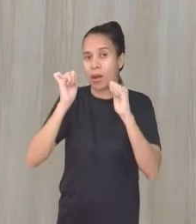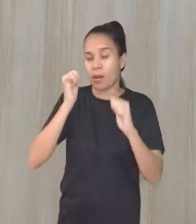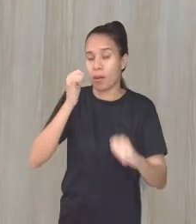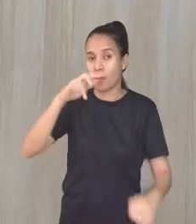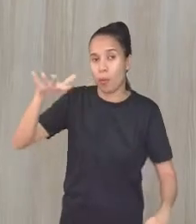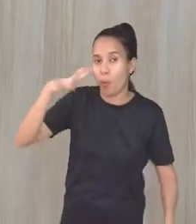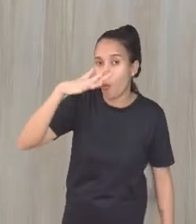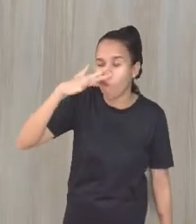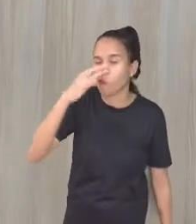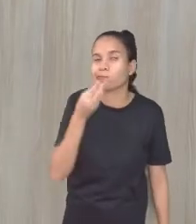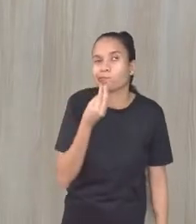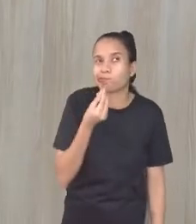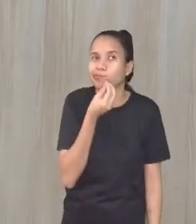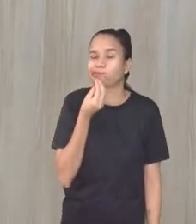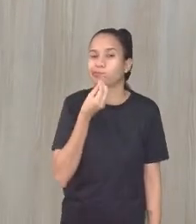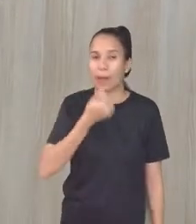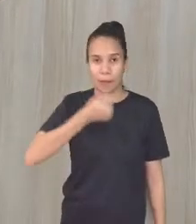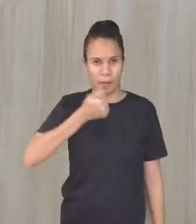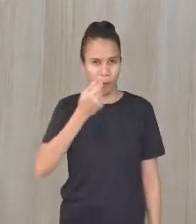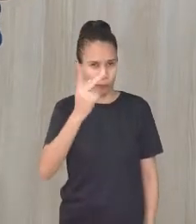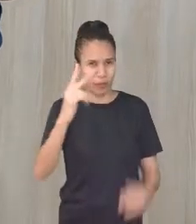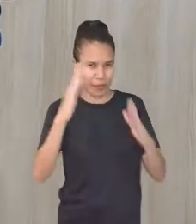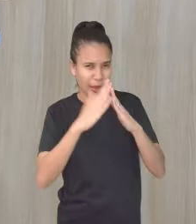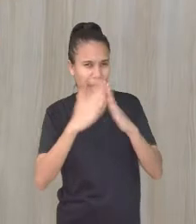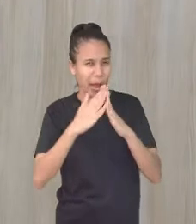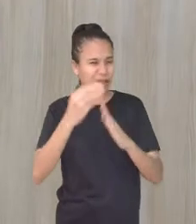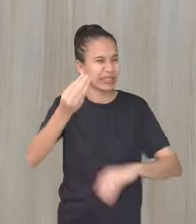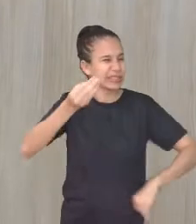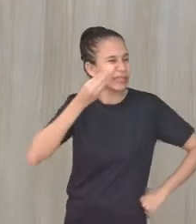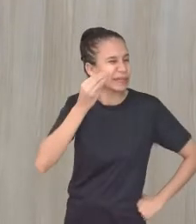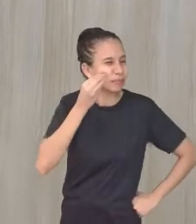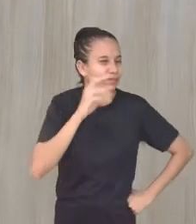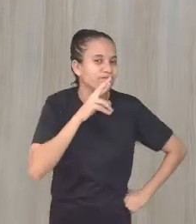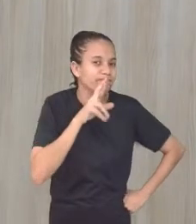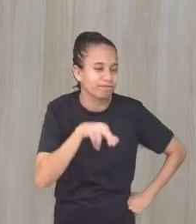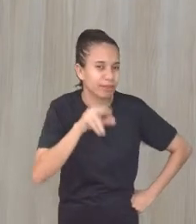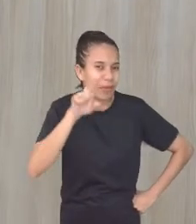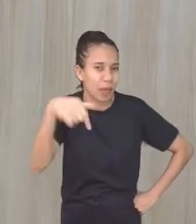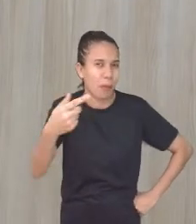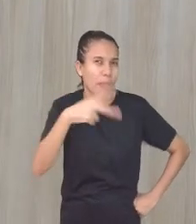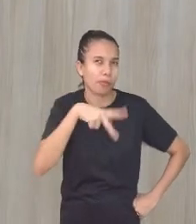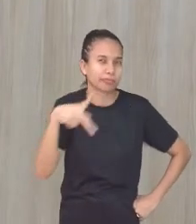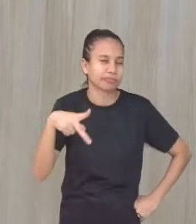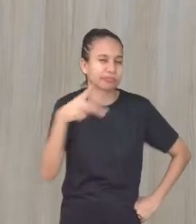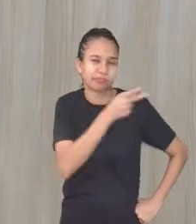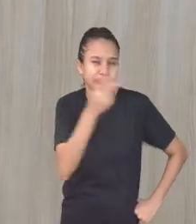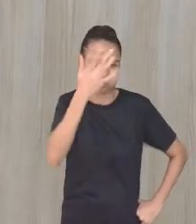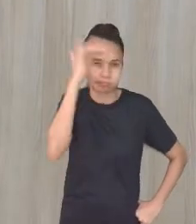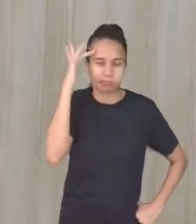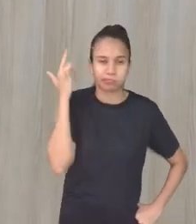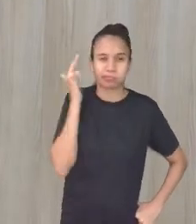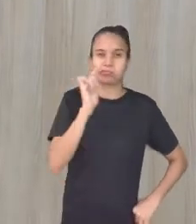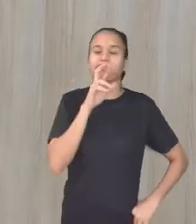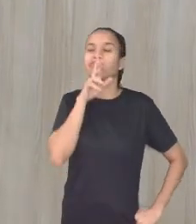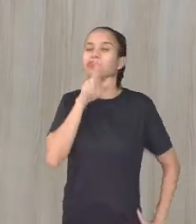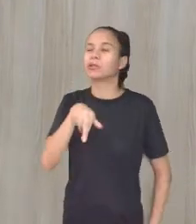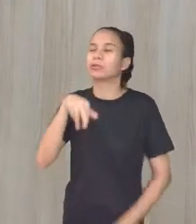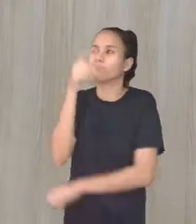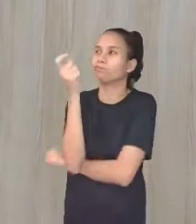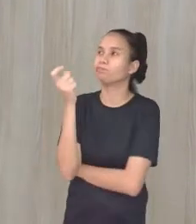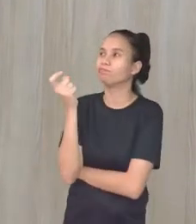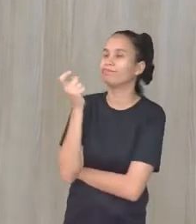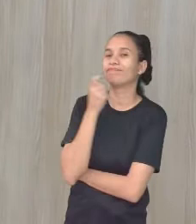Primeiro, quero que vocês arrisquem aí. Depois, a professora Cláudia vai dar a resposta. Será que alguém está aí no chat para responder?